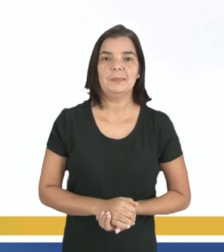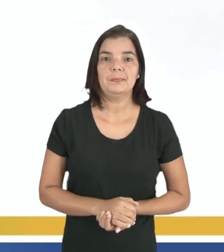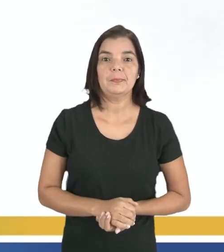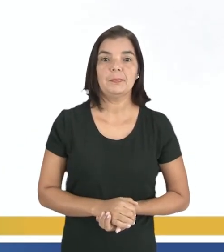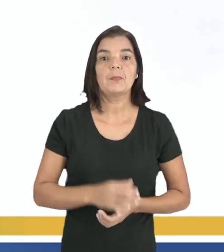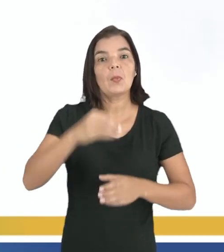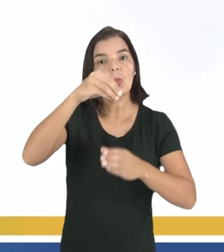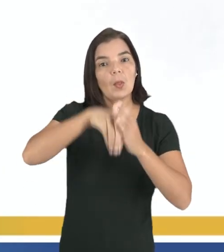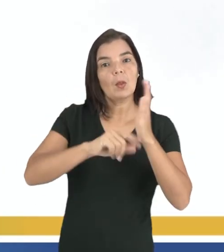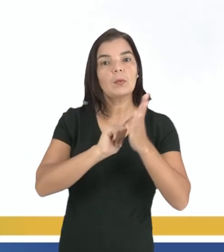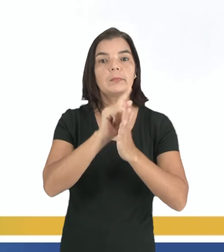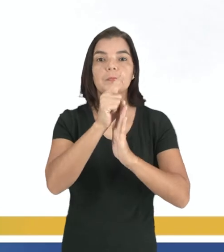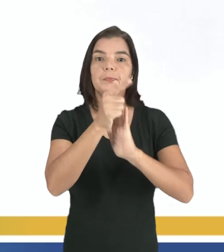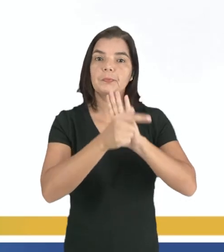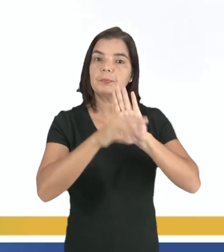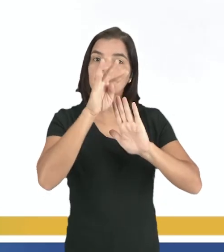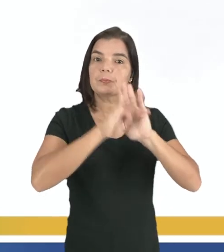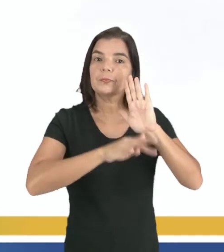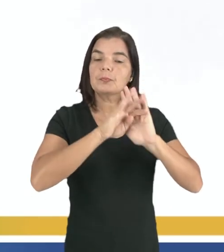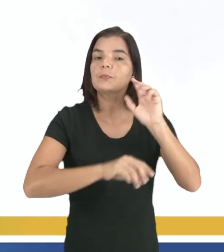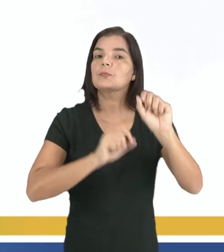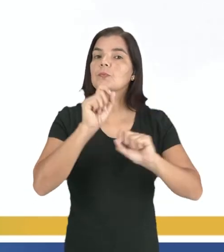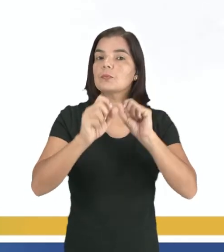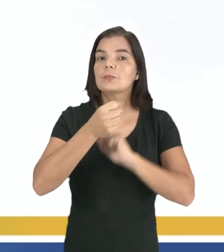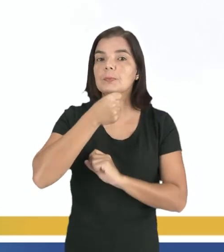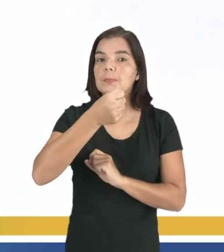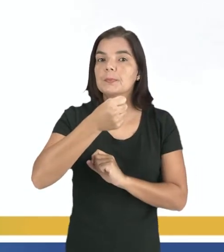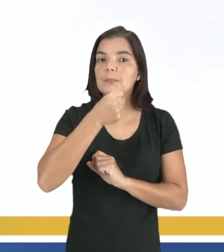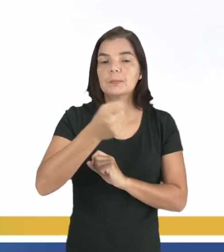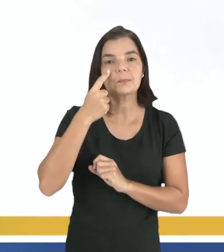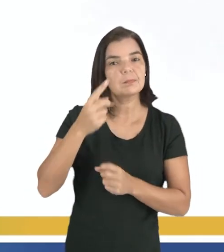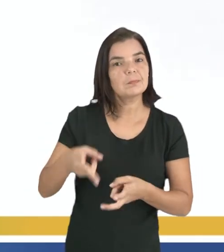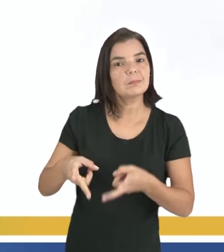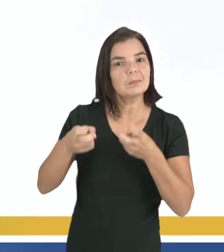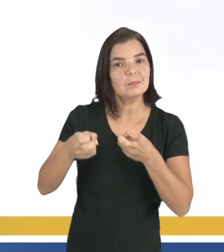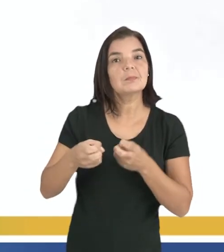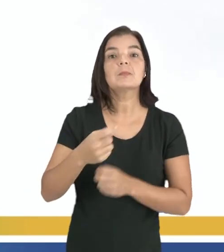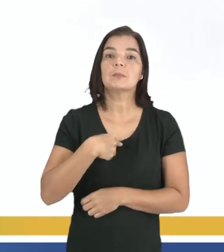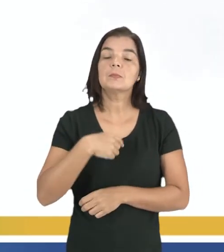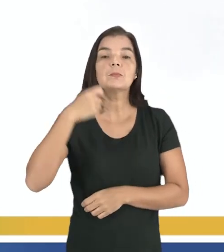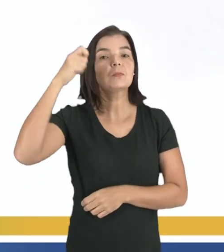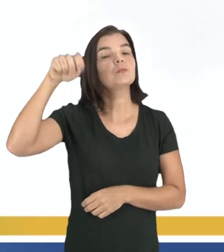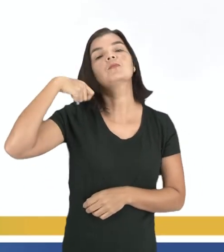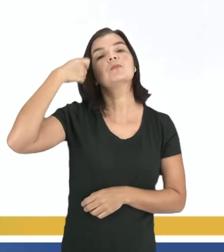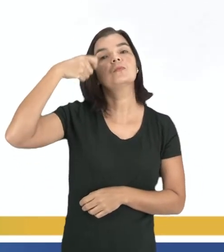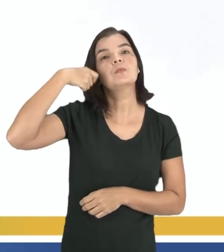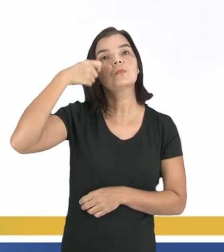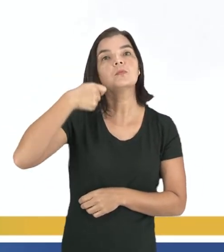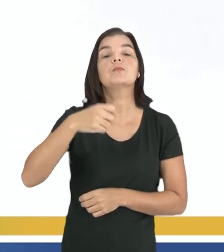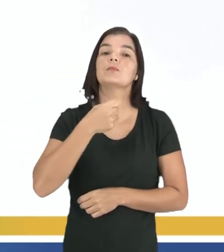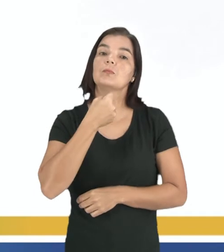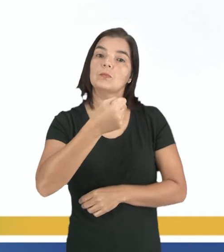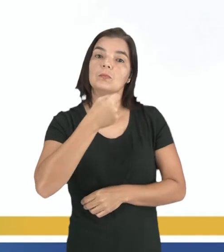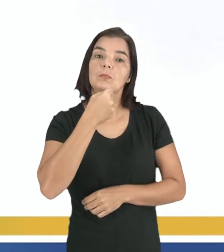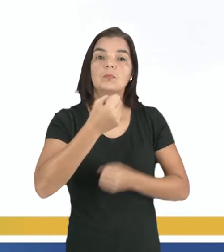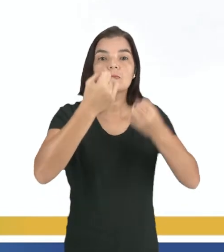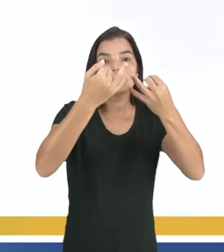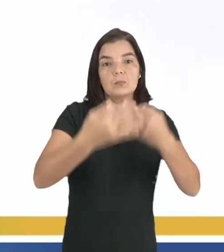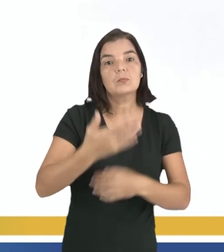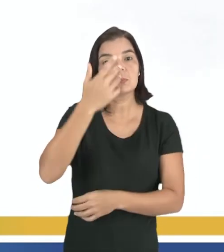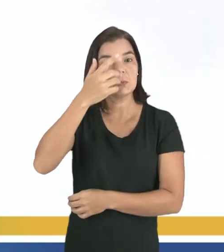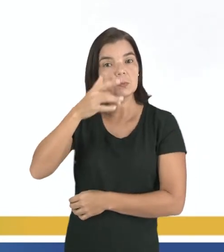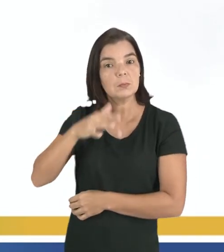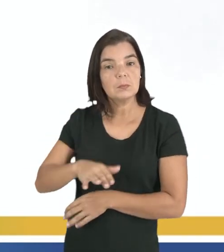Dentro dos gêneros textuais também temos a entrevista, como vocês podem ver, desse ator que em uma entrevista contou que na